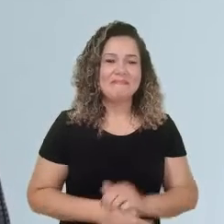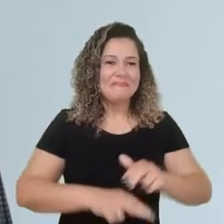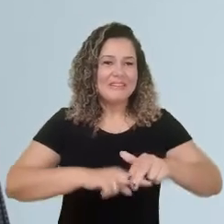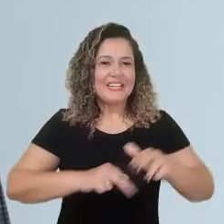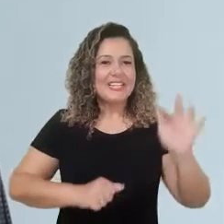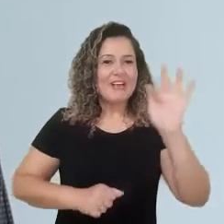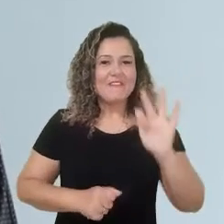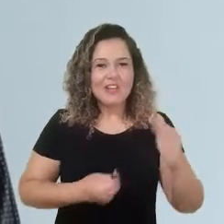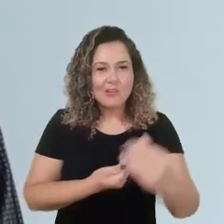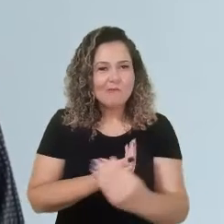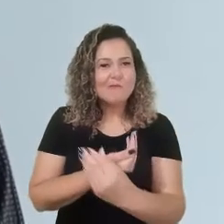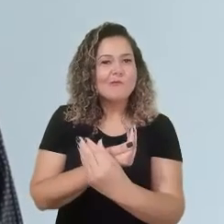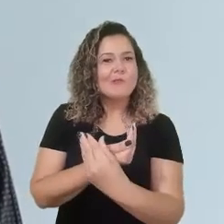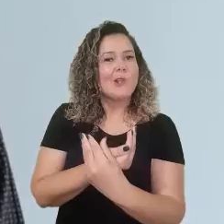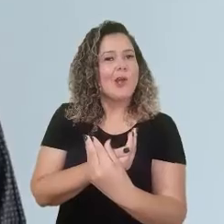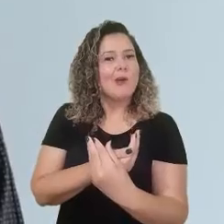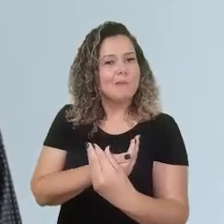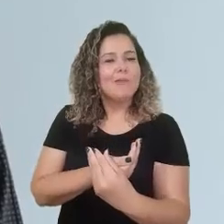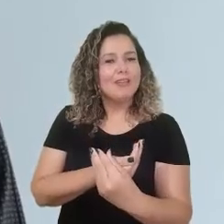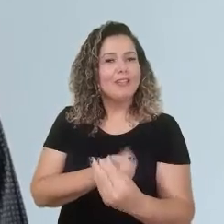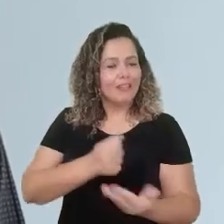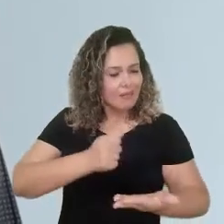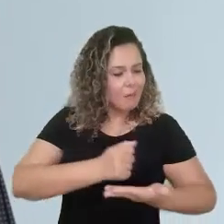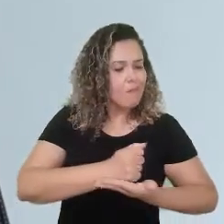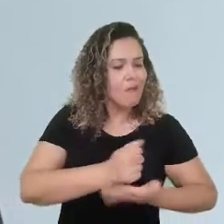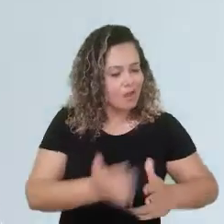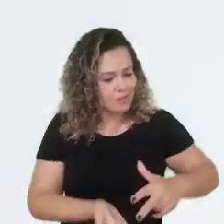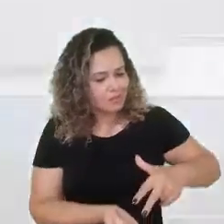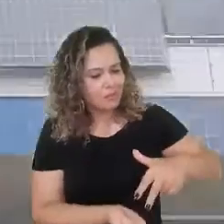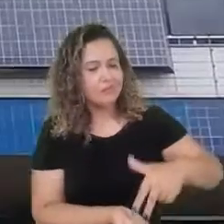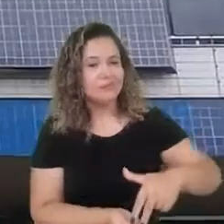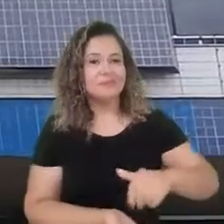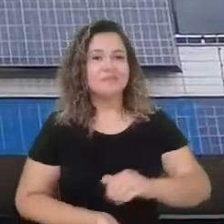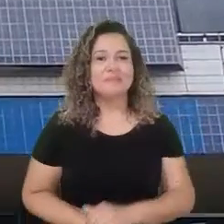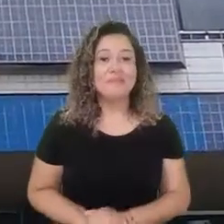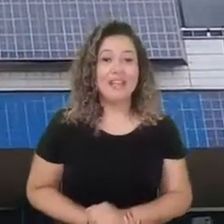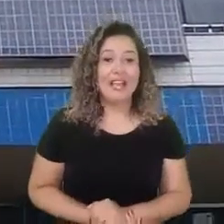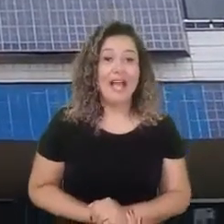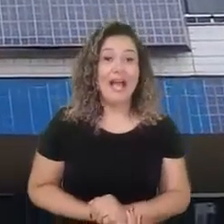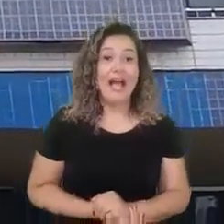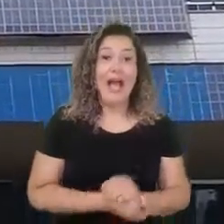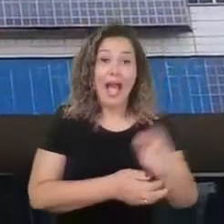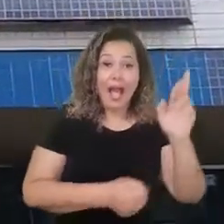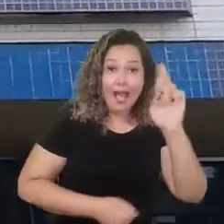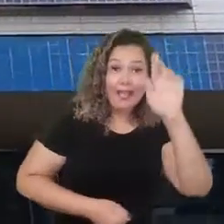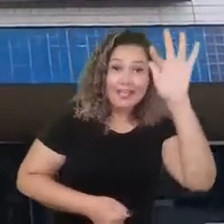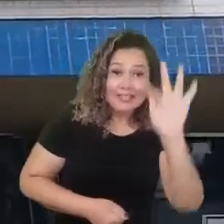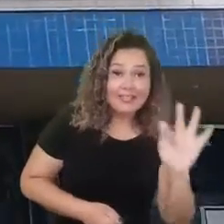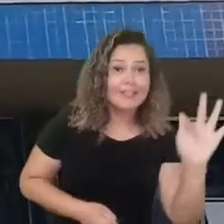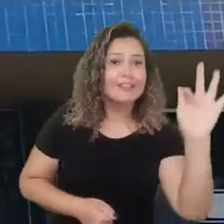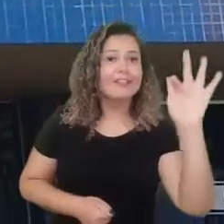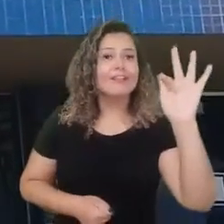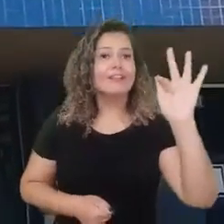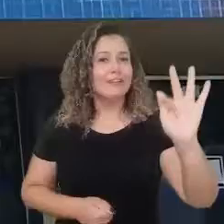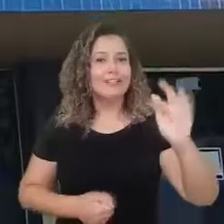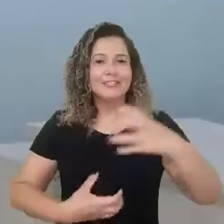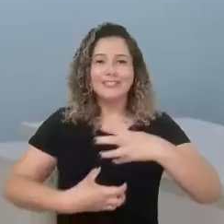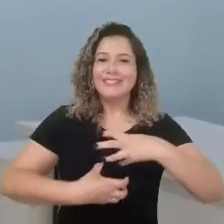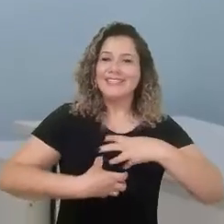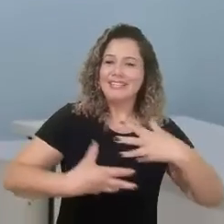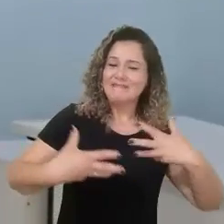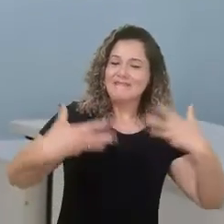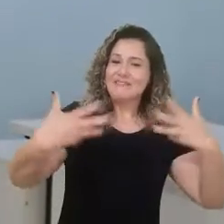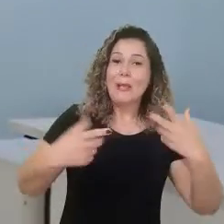econômico. É isso que a Faculdade de Ciências da Vida prima nessa parceria. A iniciativa é comemorada pela Receita Federal,